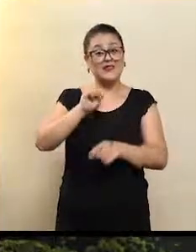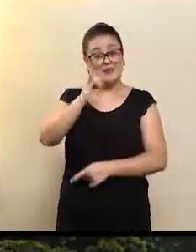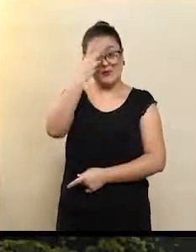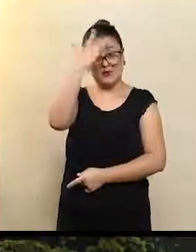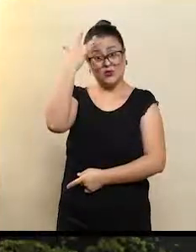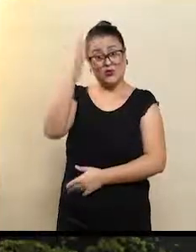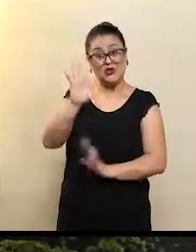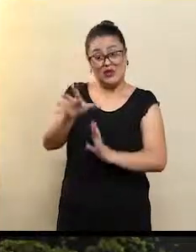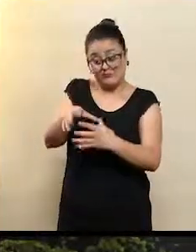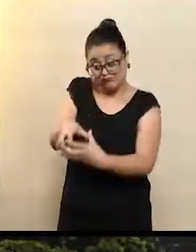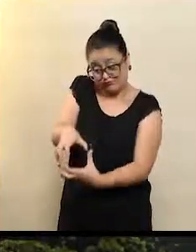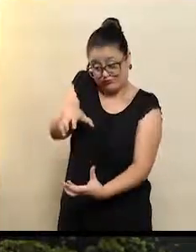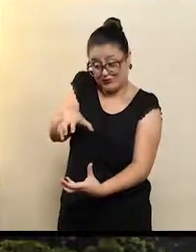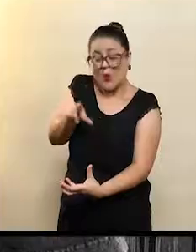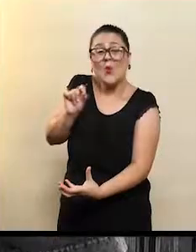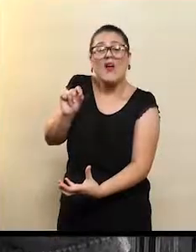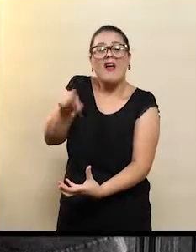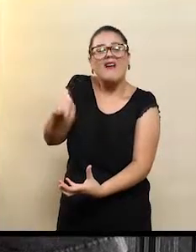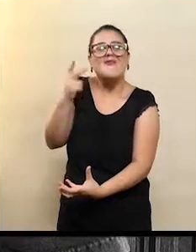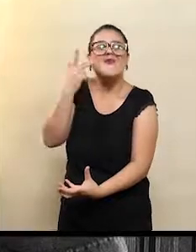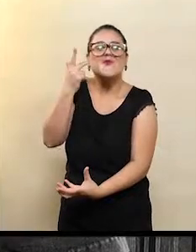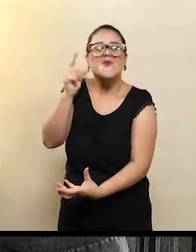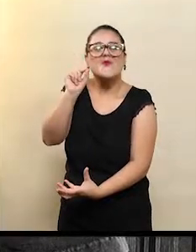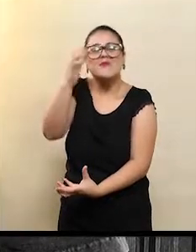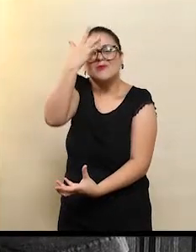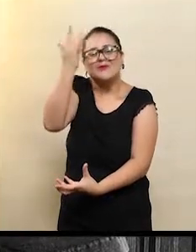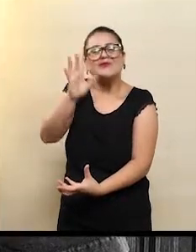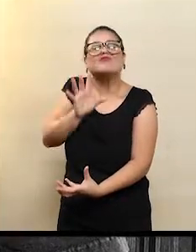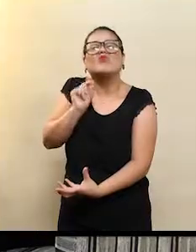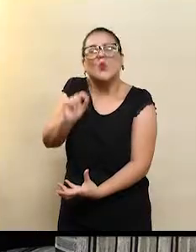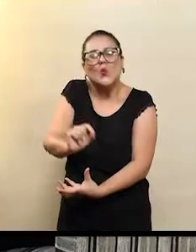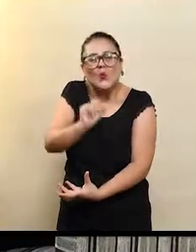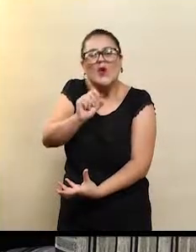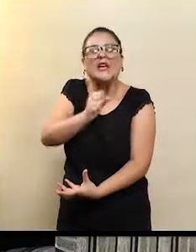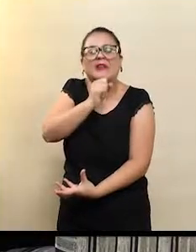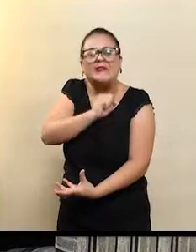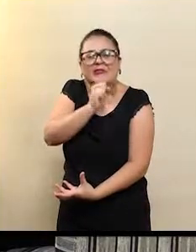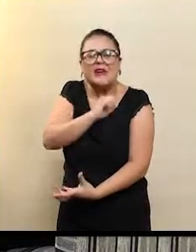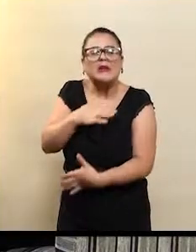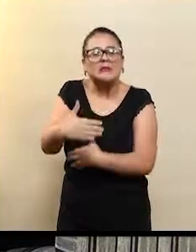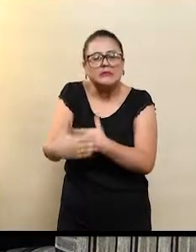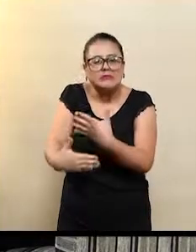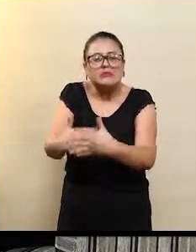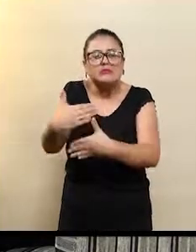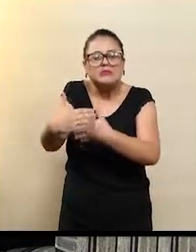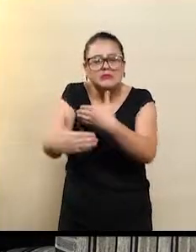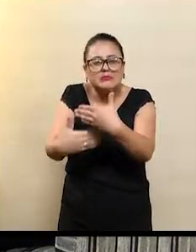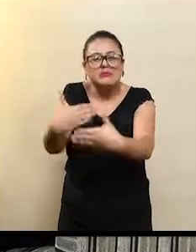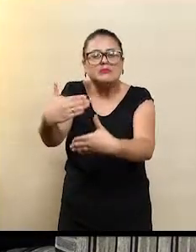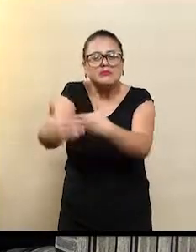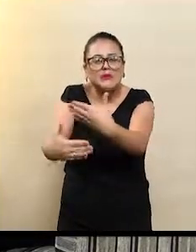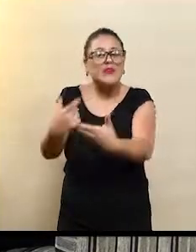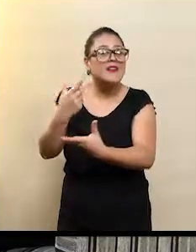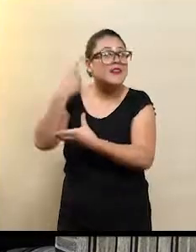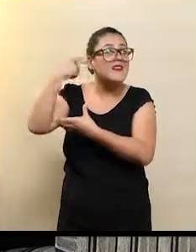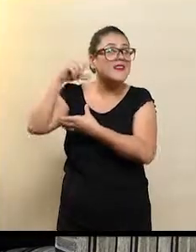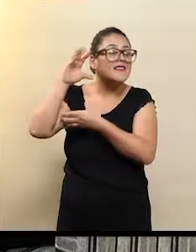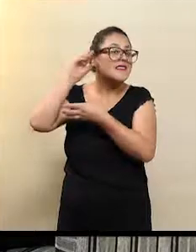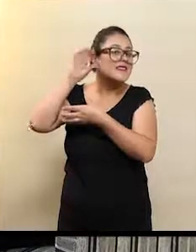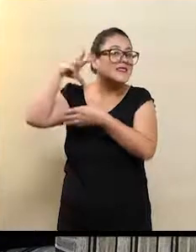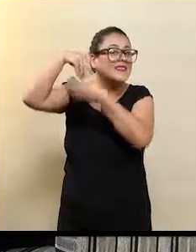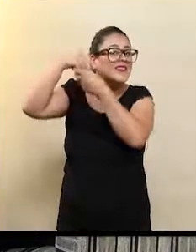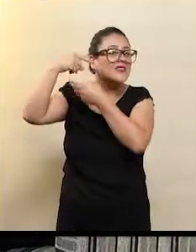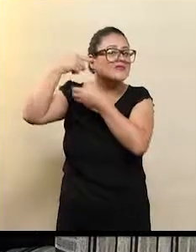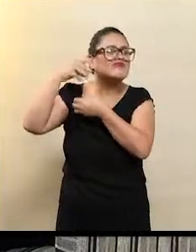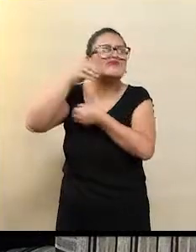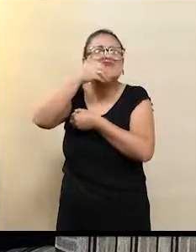causa mais comum é a própria senilidade, né? O indivíduo vai ficando mais idoso e vai... o órgão auditivo, ele é relativamente frágil.